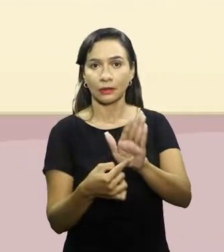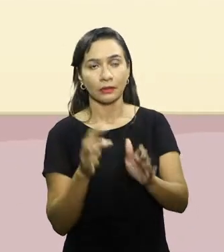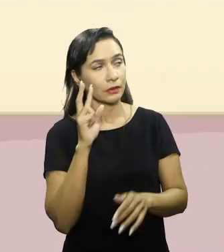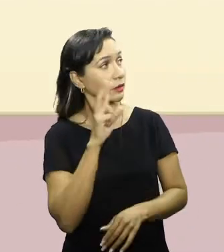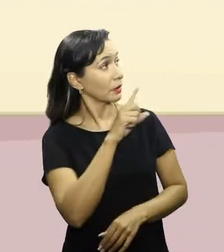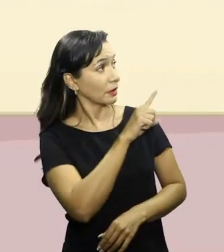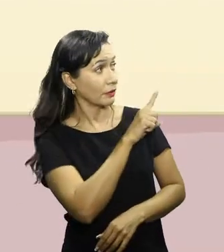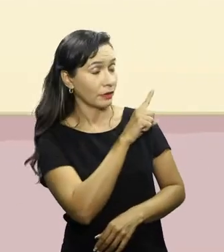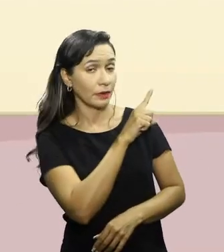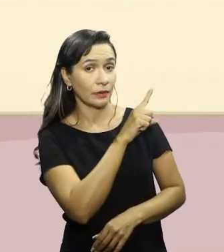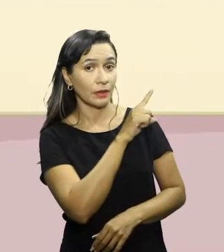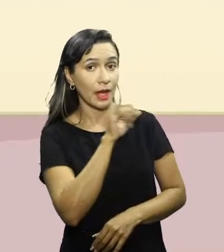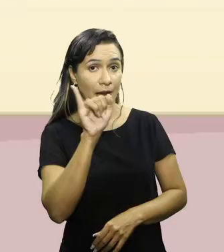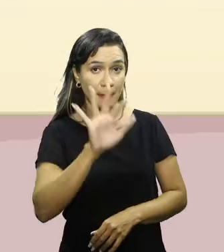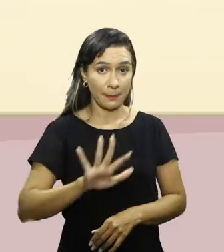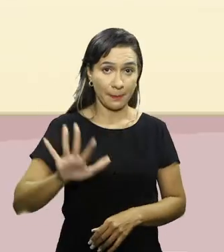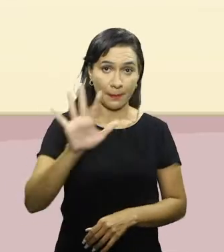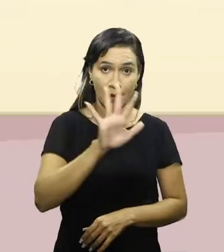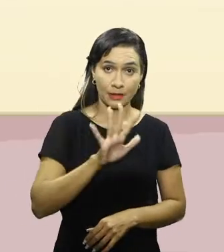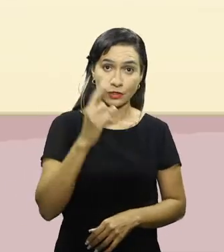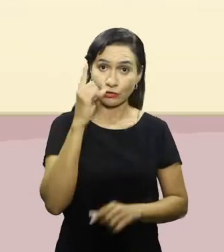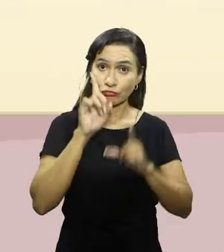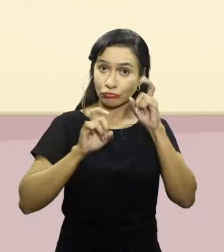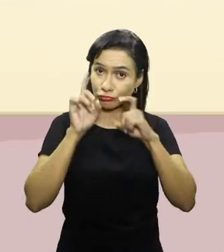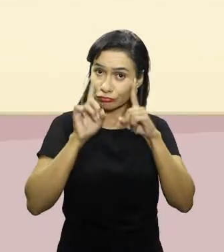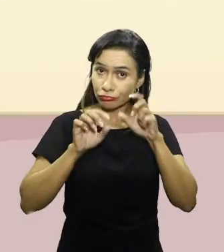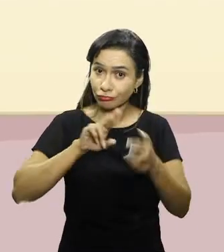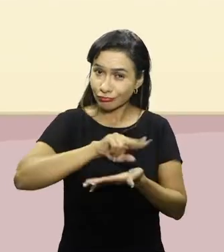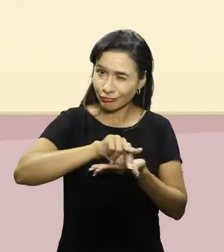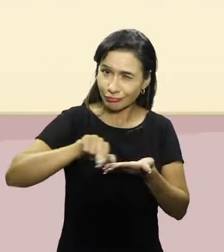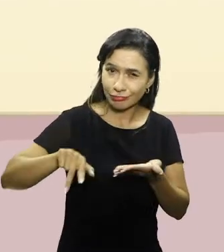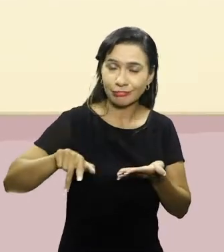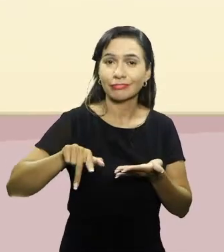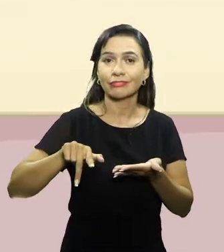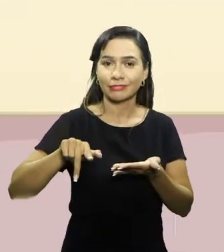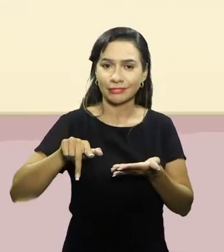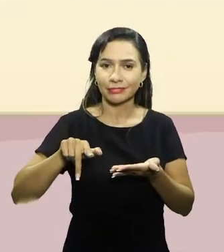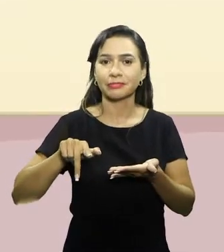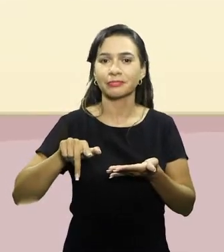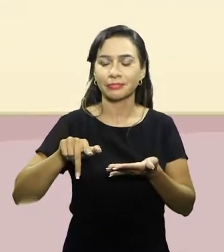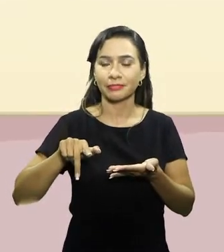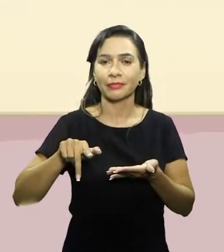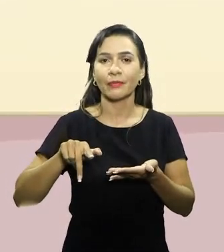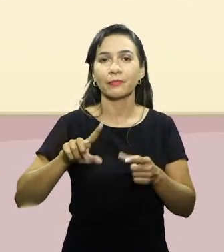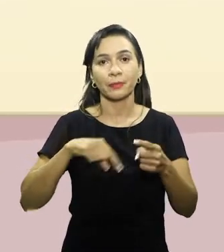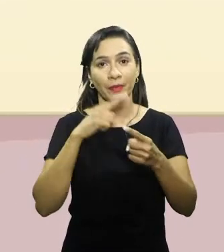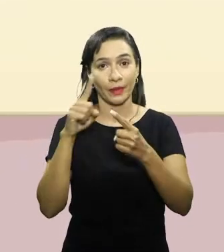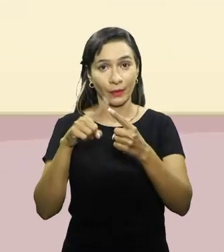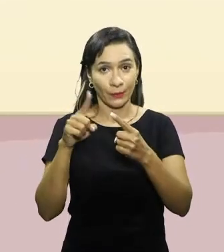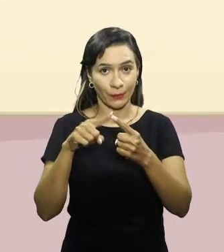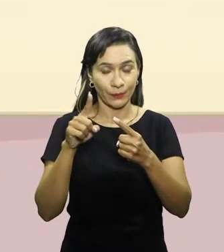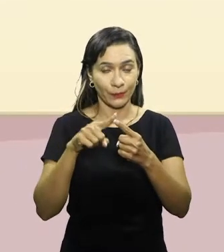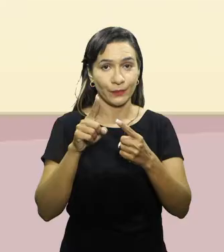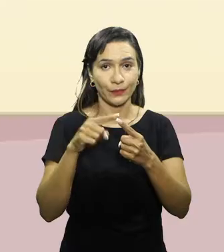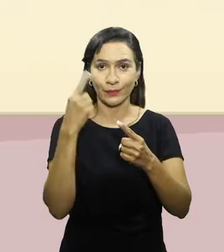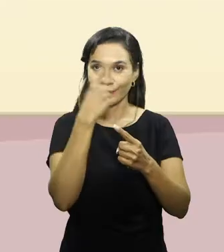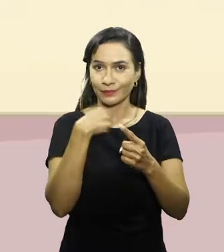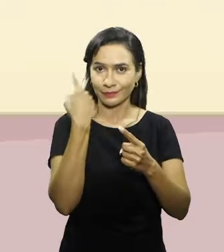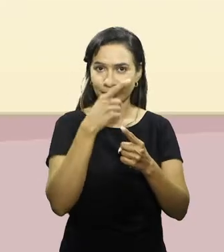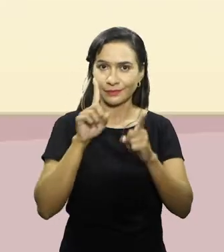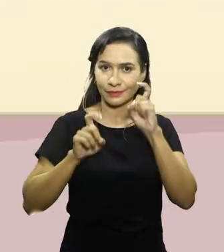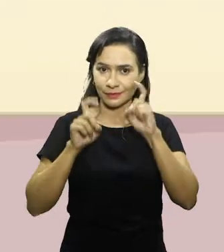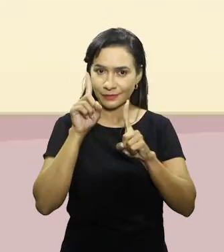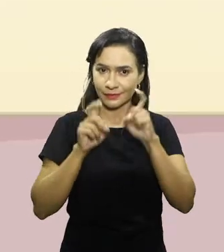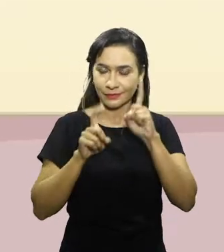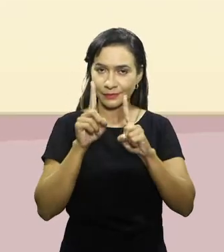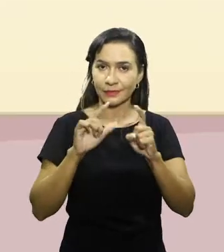expressões faciais diferentes, certo? De acordo com o nível de intensidade. O primeiro emoji, que está localizado no lado